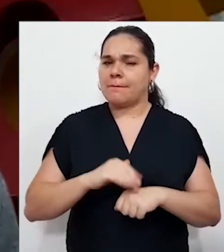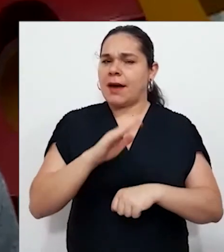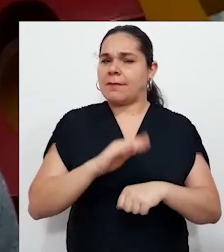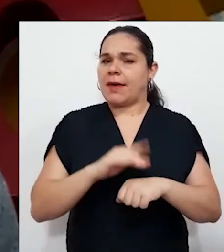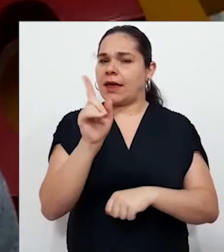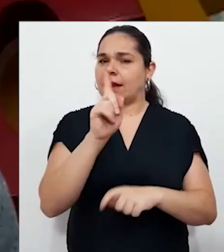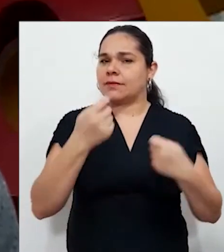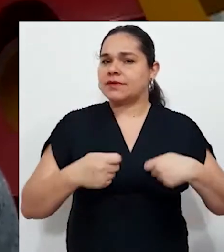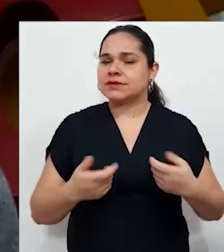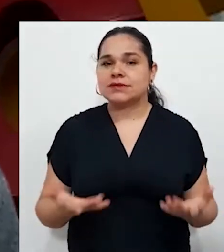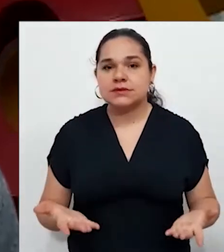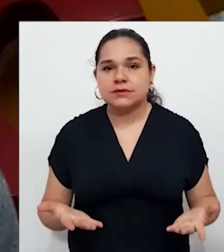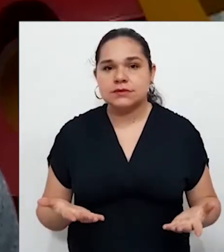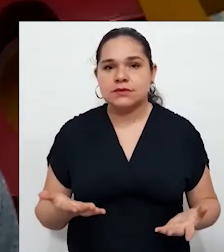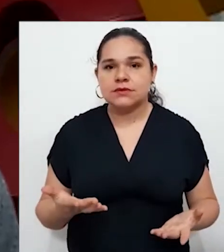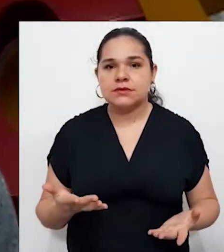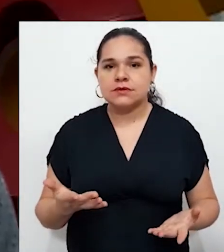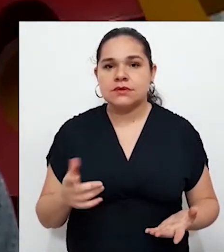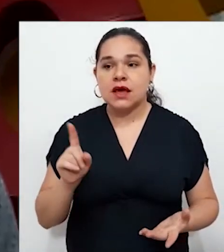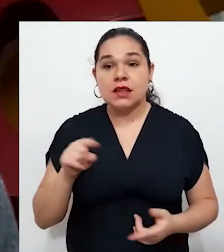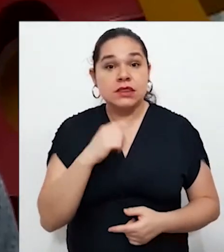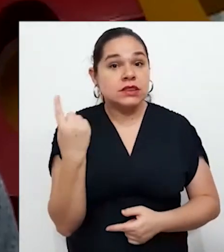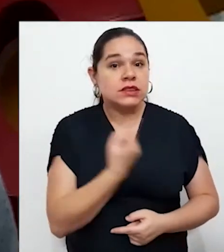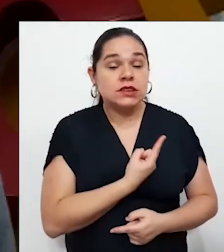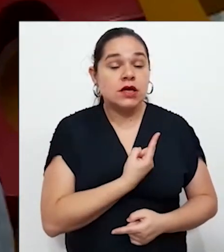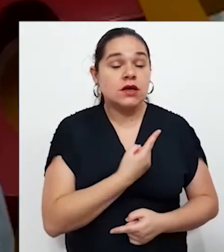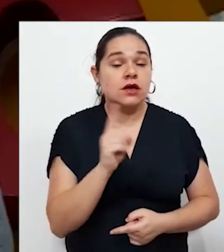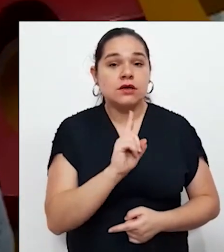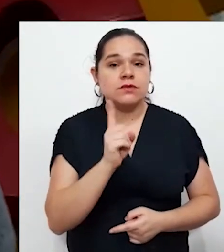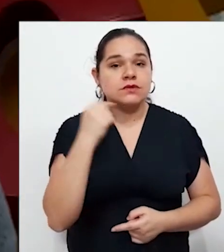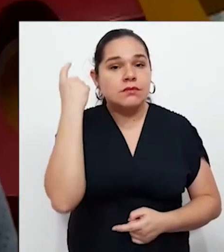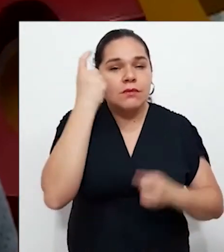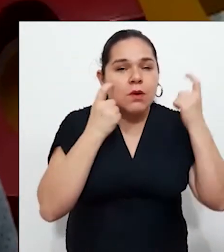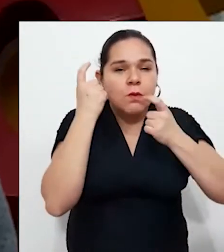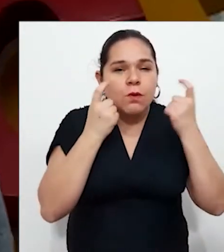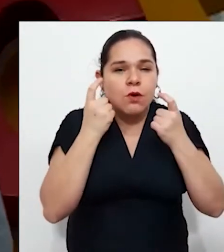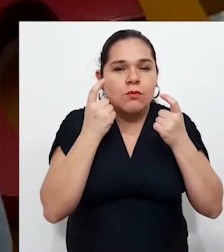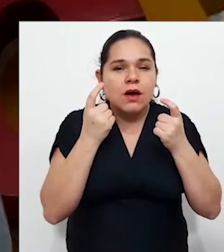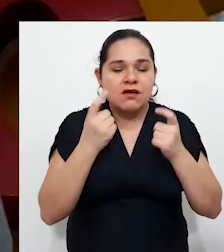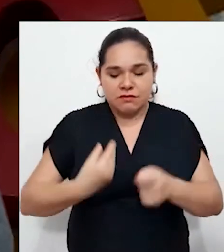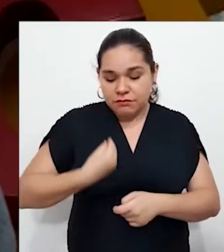preocupando com a vida da população. Por isso, companheira,